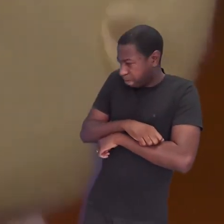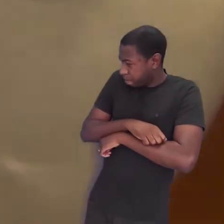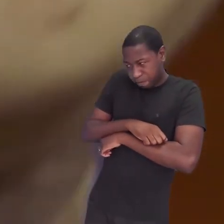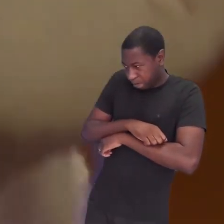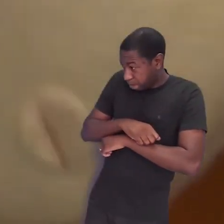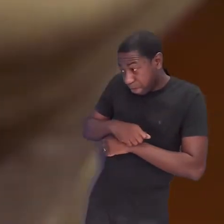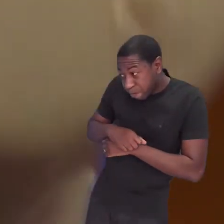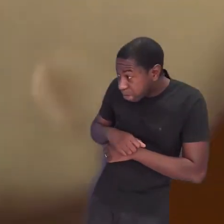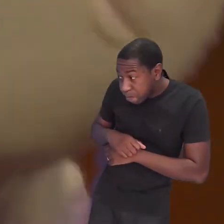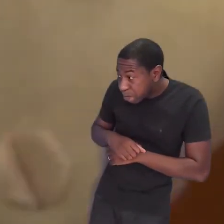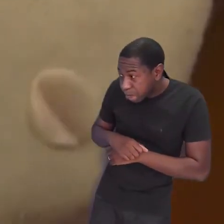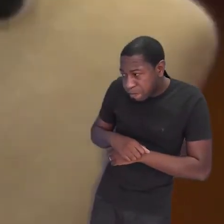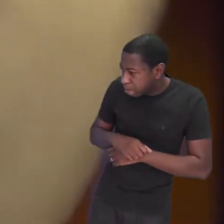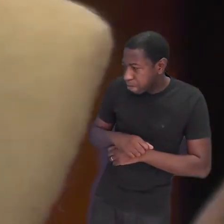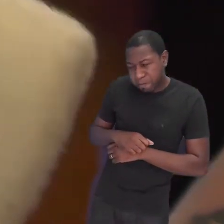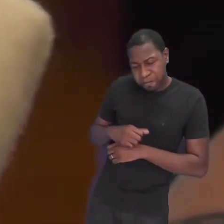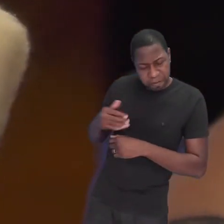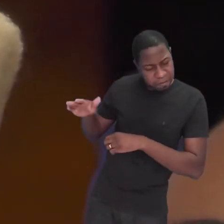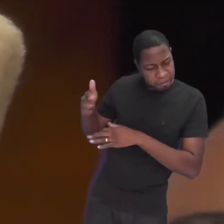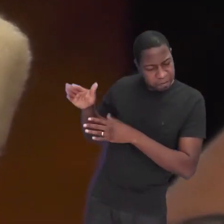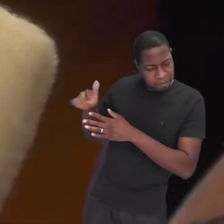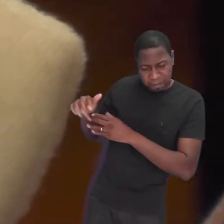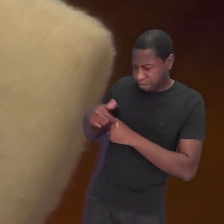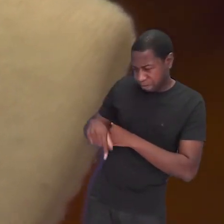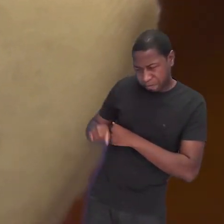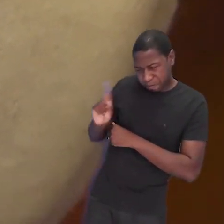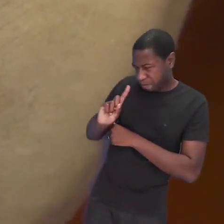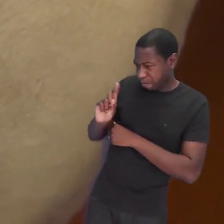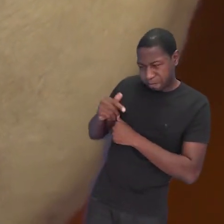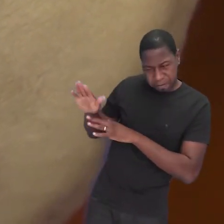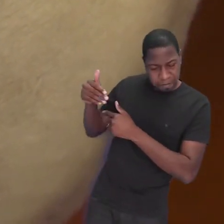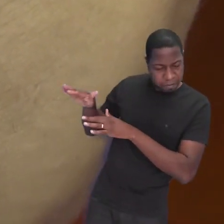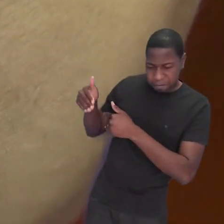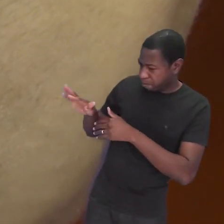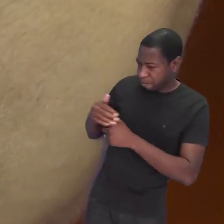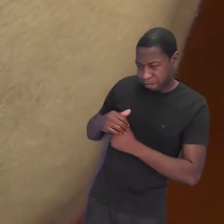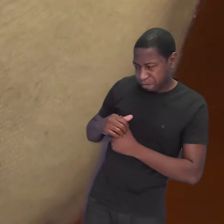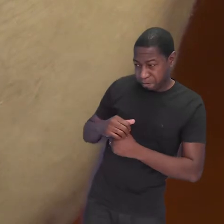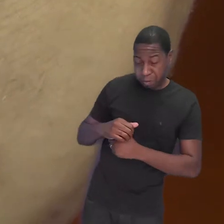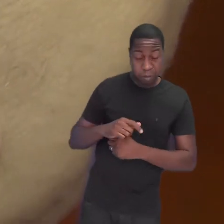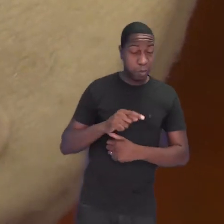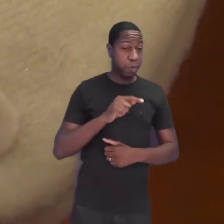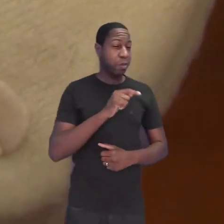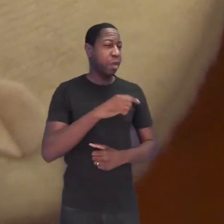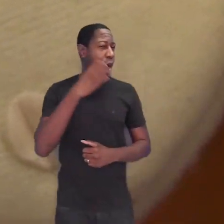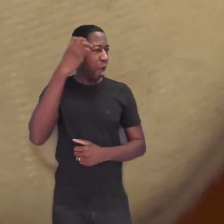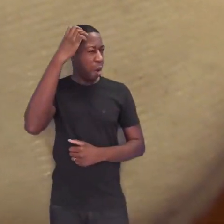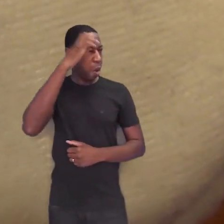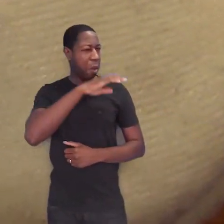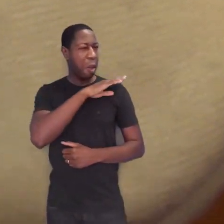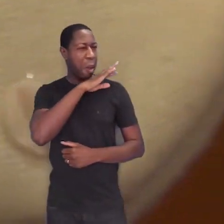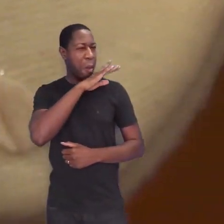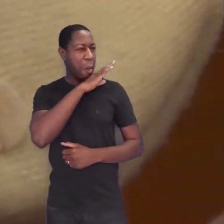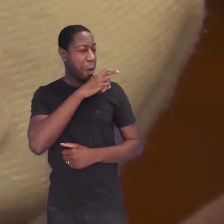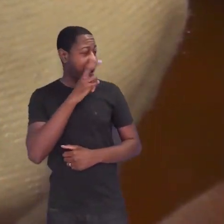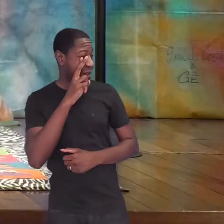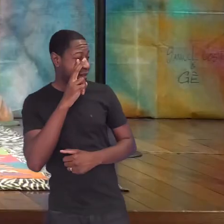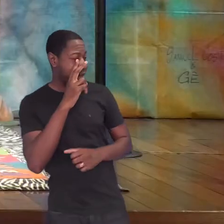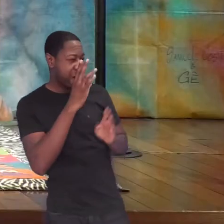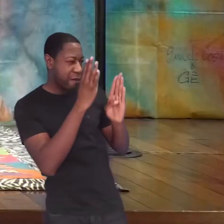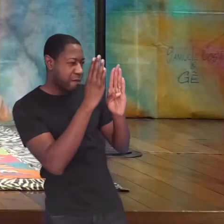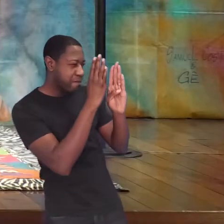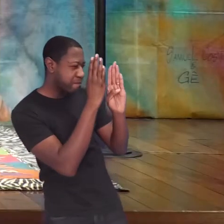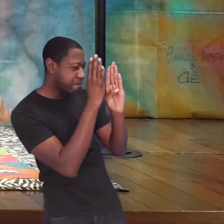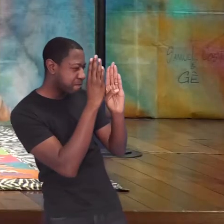cabeça, pedia que ele fosse embora. Mas o reizinho, muito mal educado, viu pela fresta